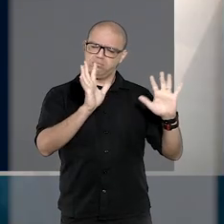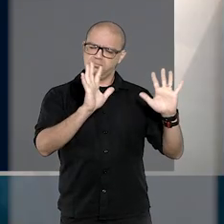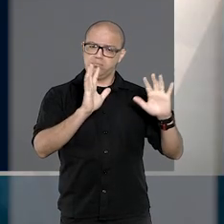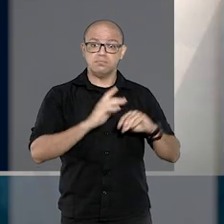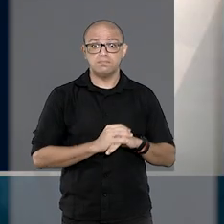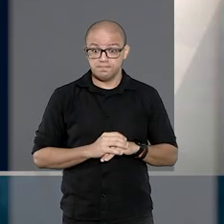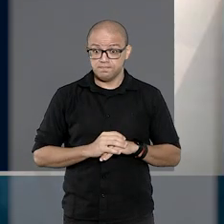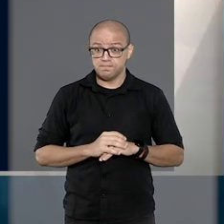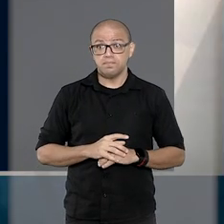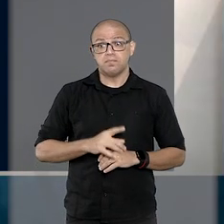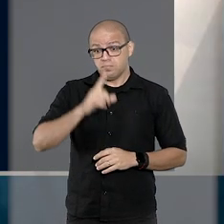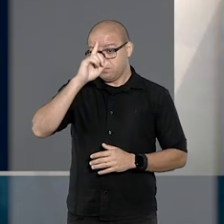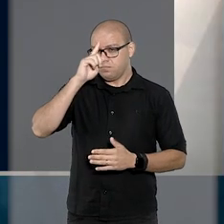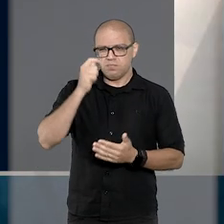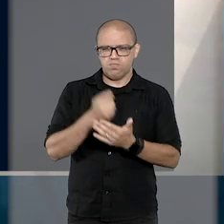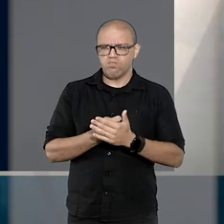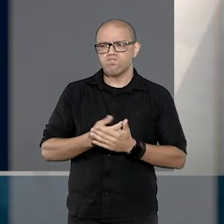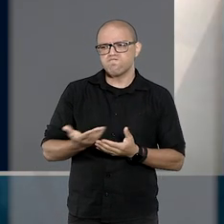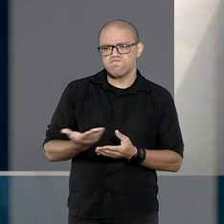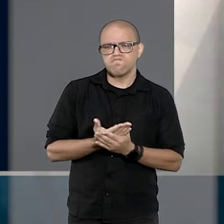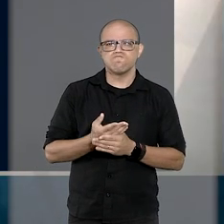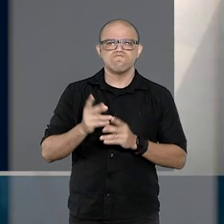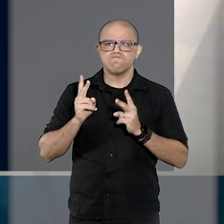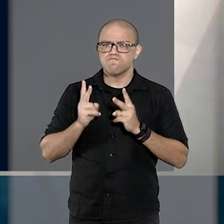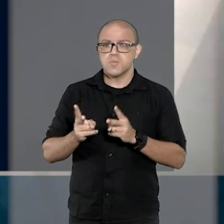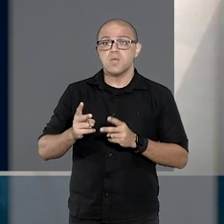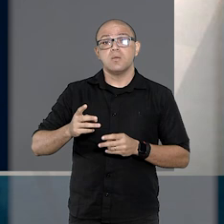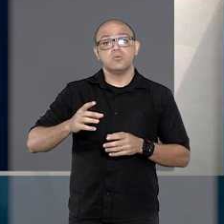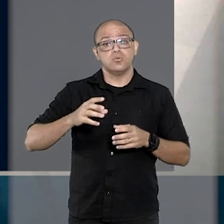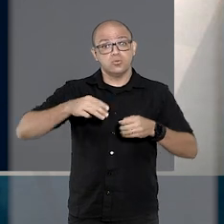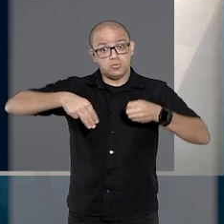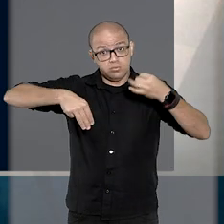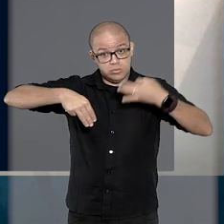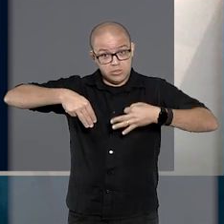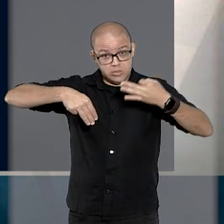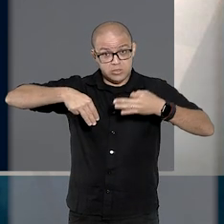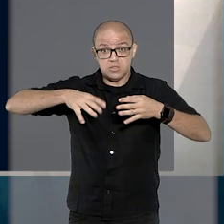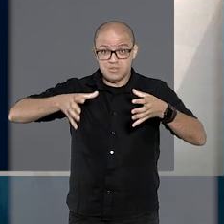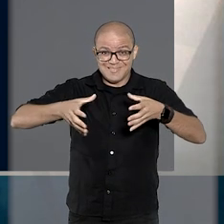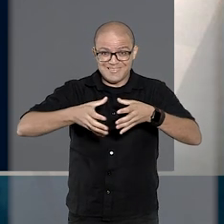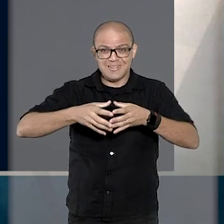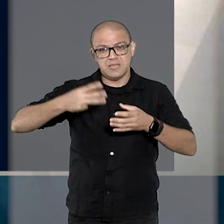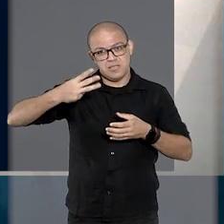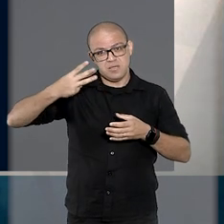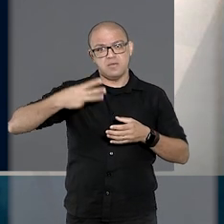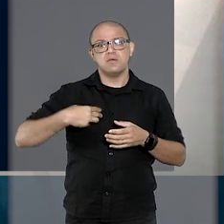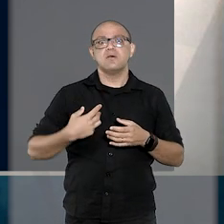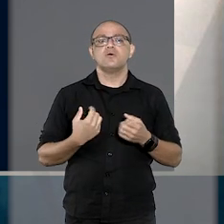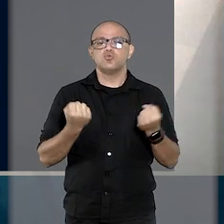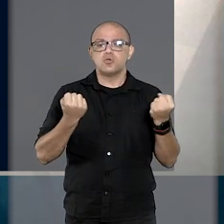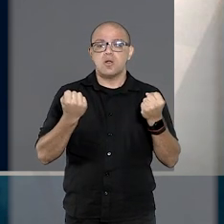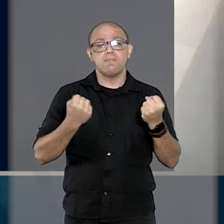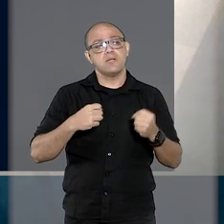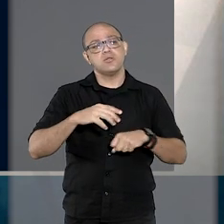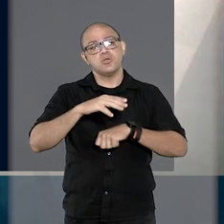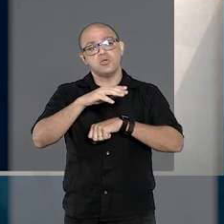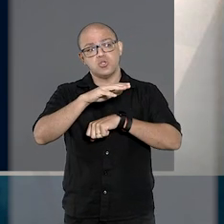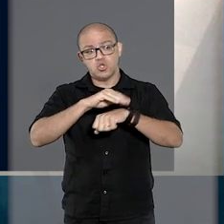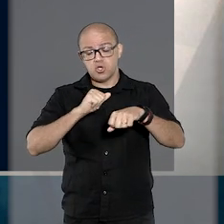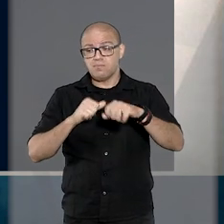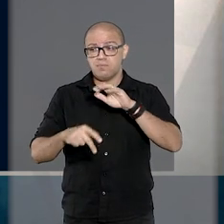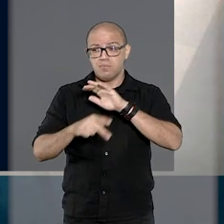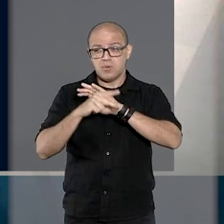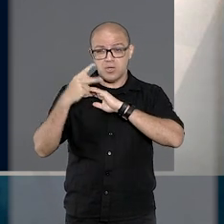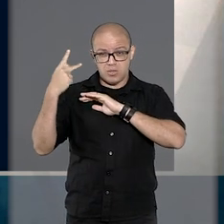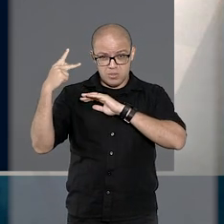Ao manter a condenação, os ministros da terceira turma concluíram que o fato de o serviço de transporte ter sido prestado por uma